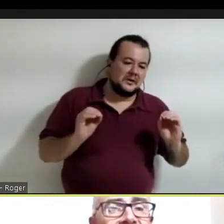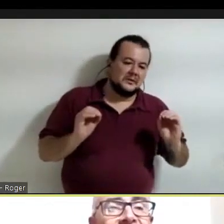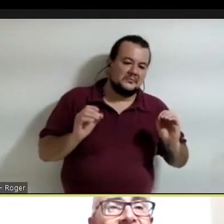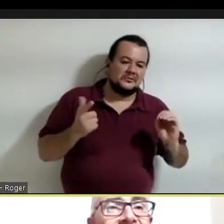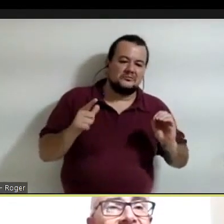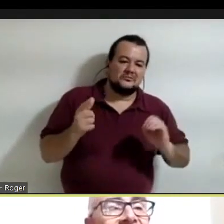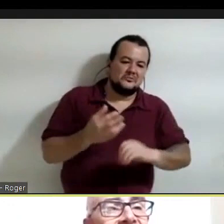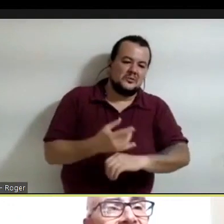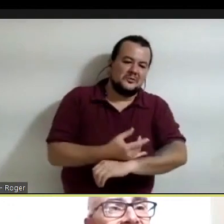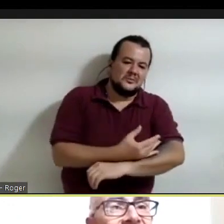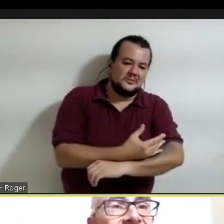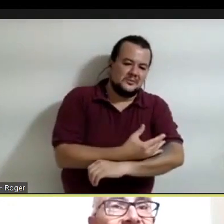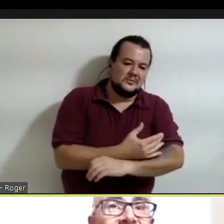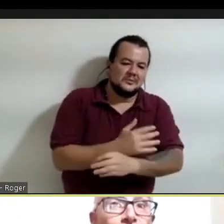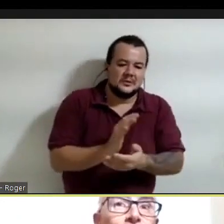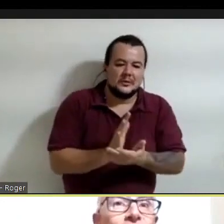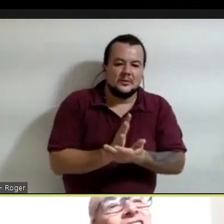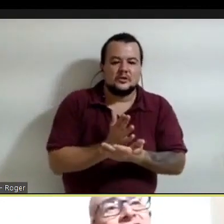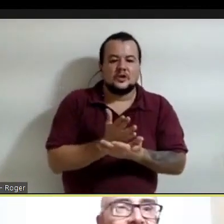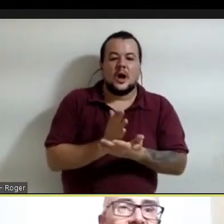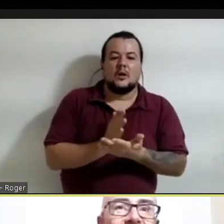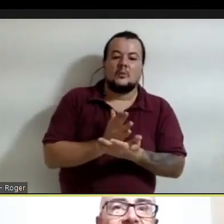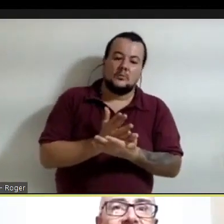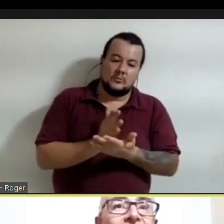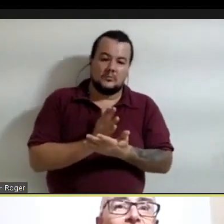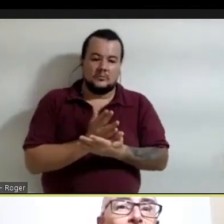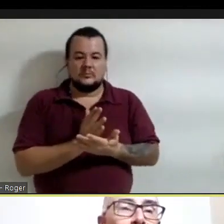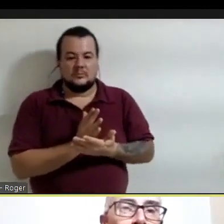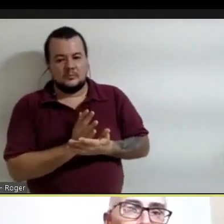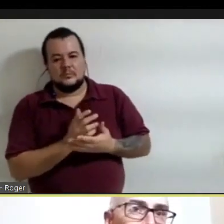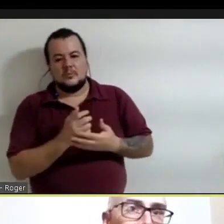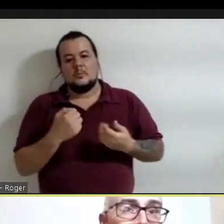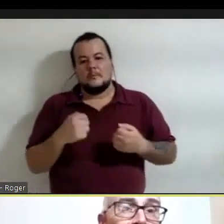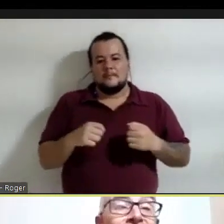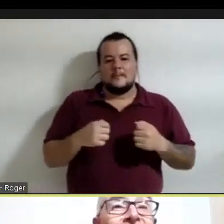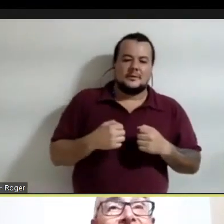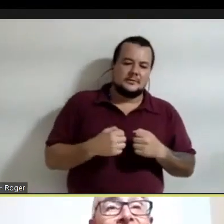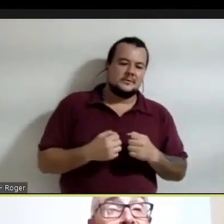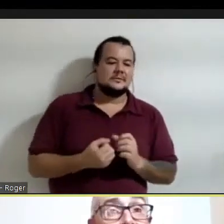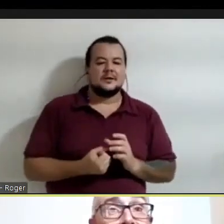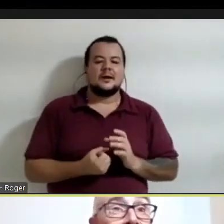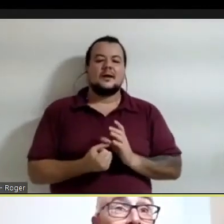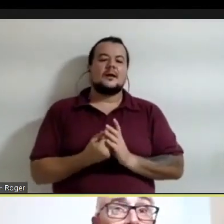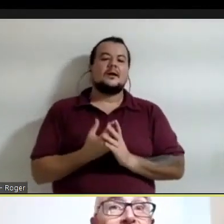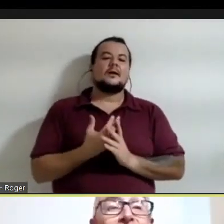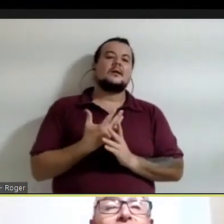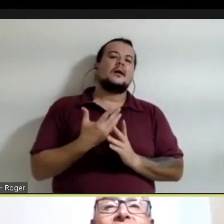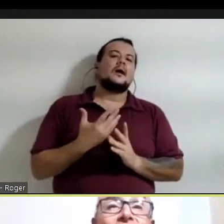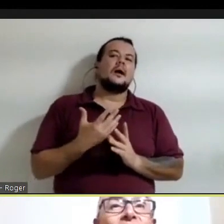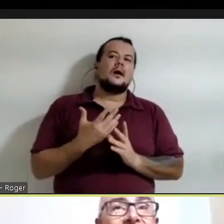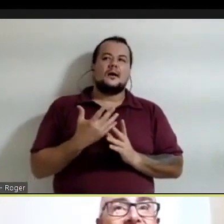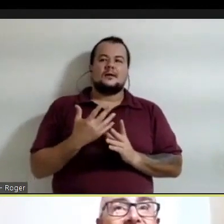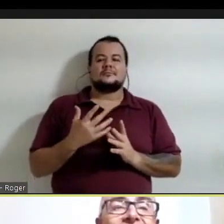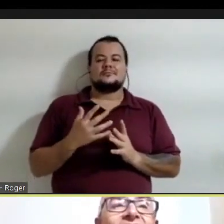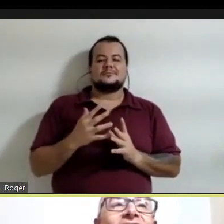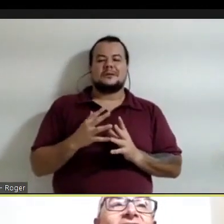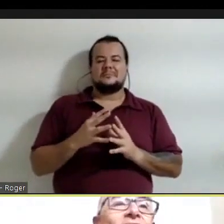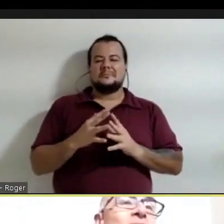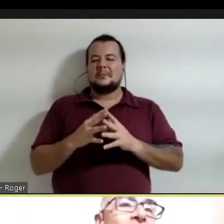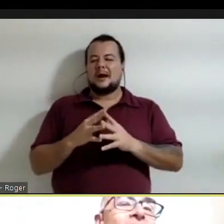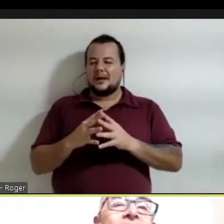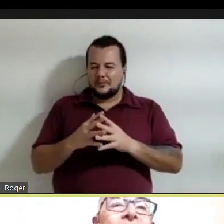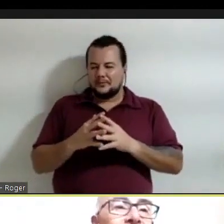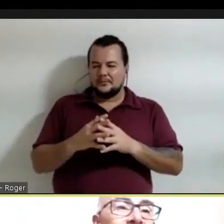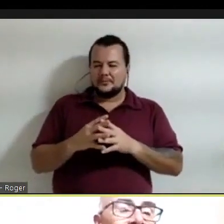há que generarles desorden. Um elefante no aula é um desorden imenso e